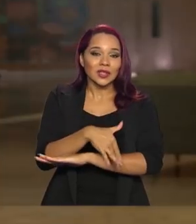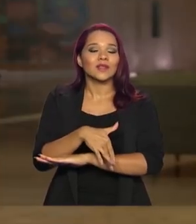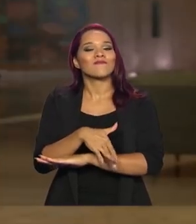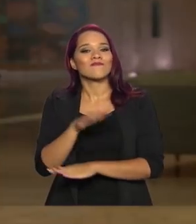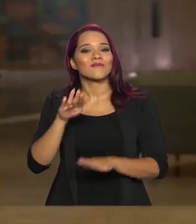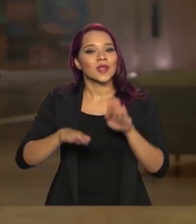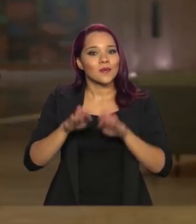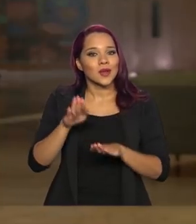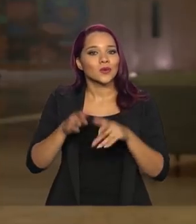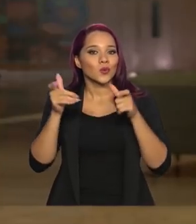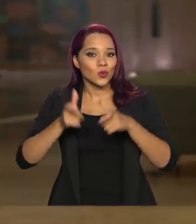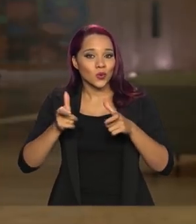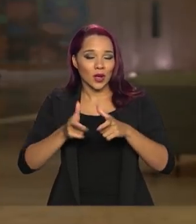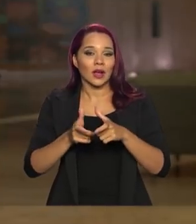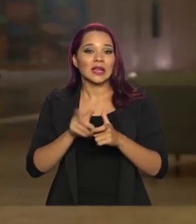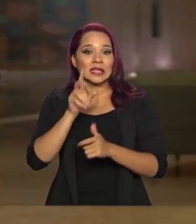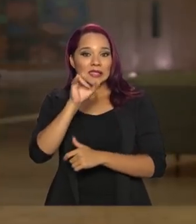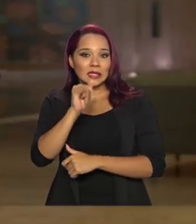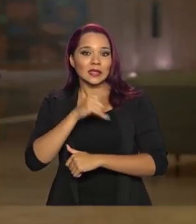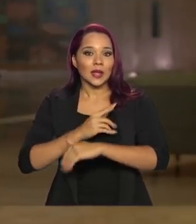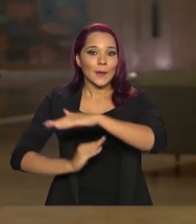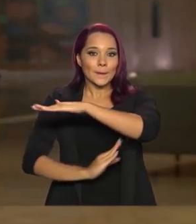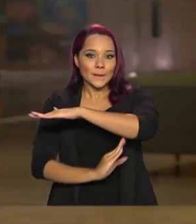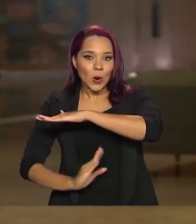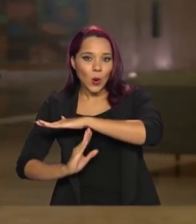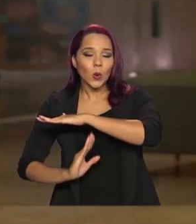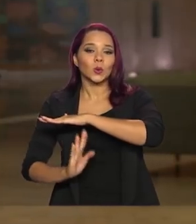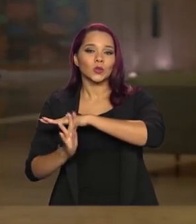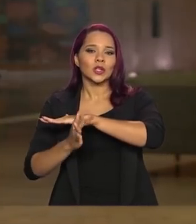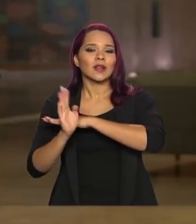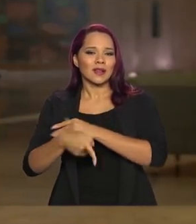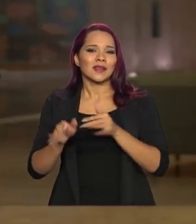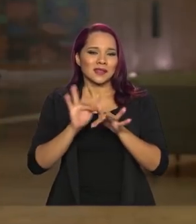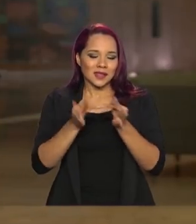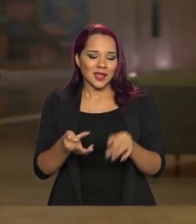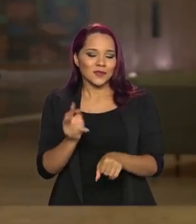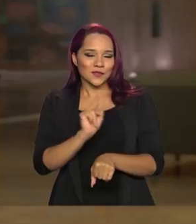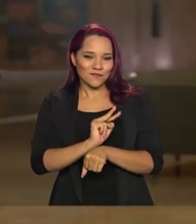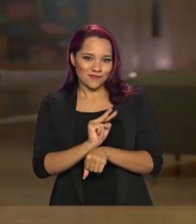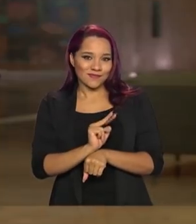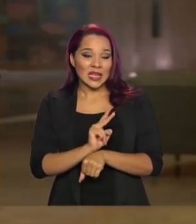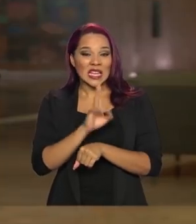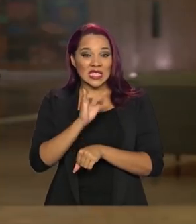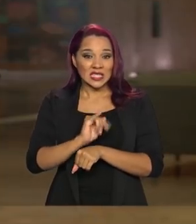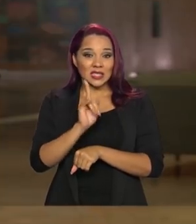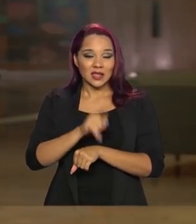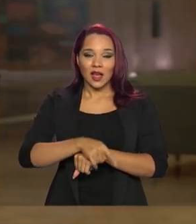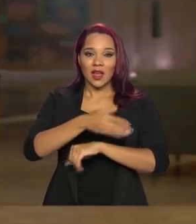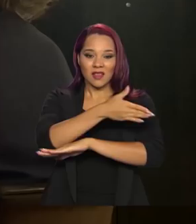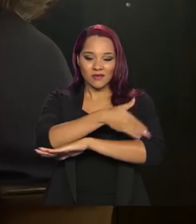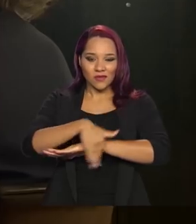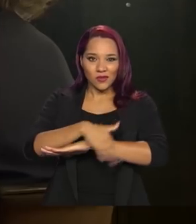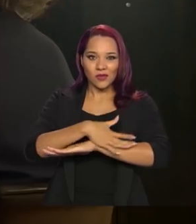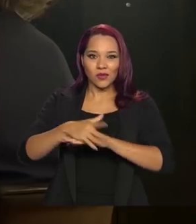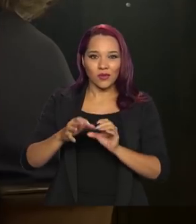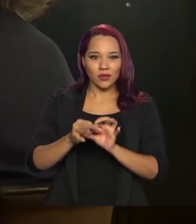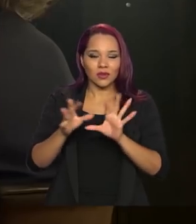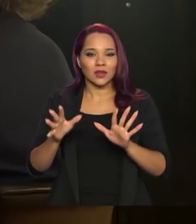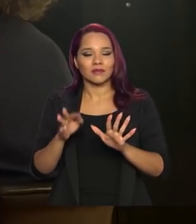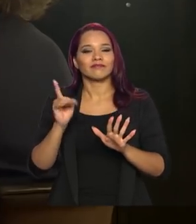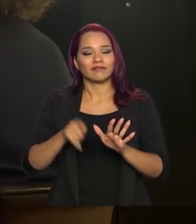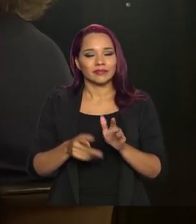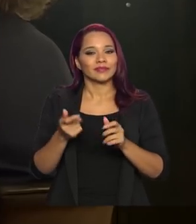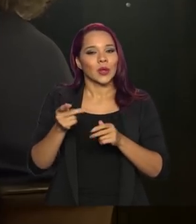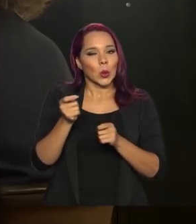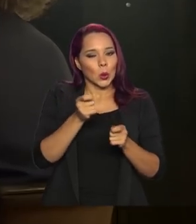muito do terreno. Quando existe ponte, é mais simples de controlar. Quando a fronteira é terrestre, está havendo